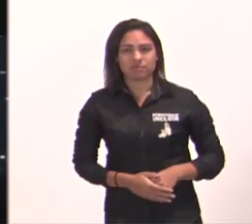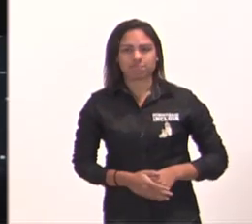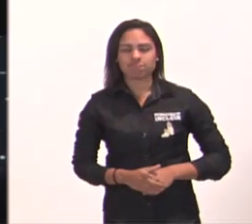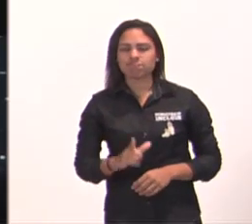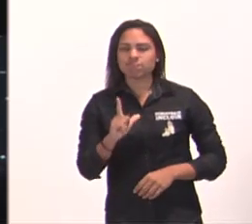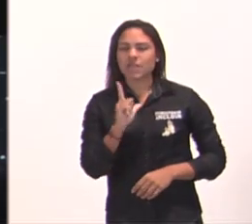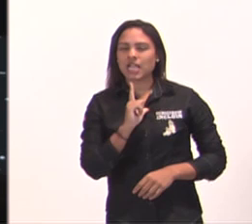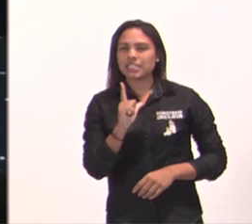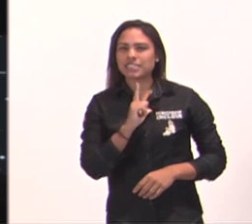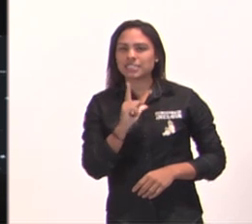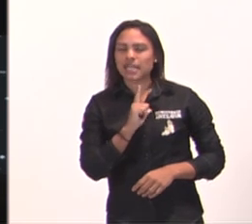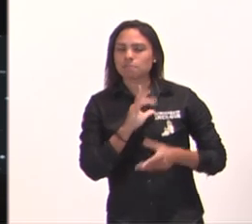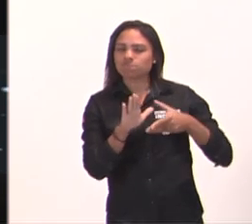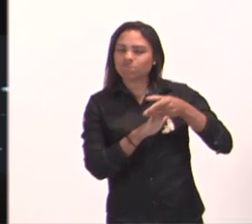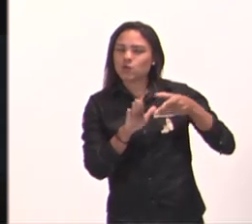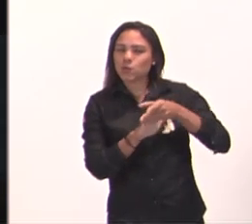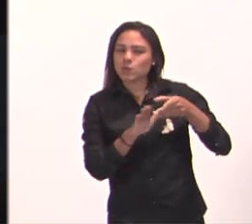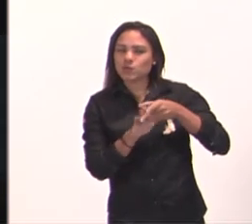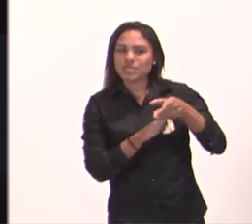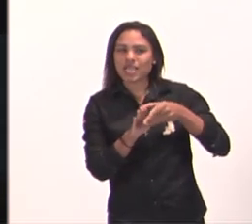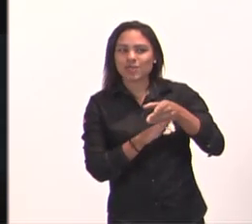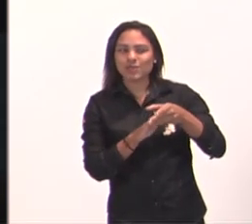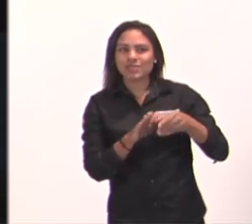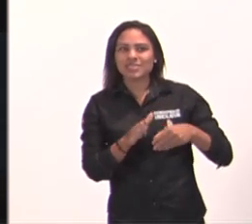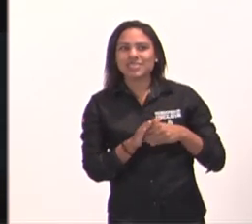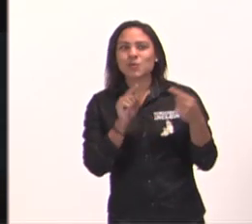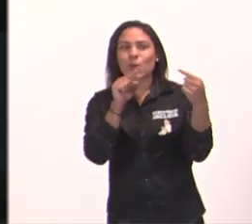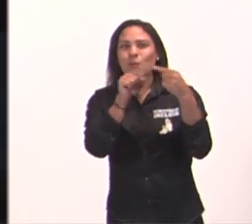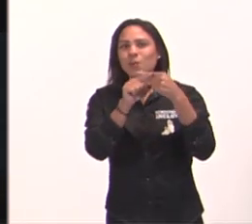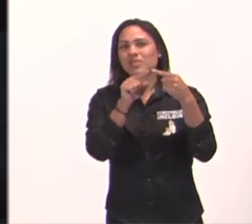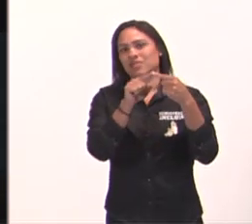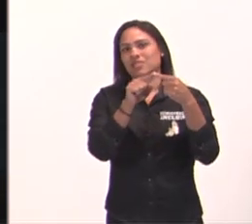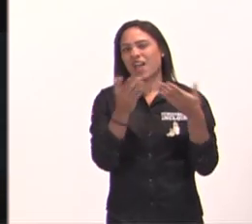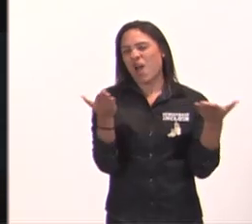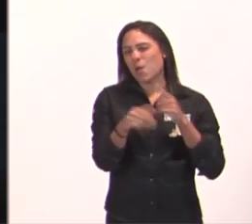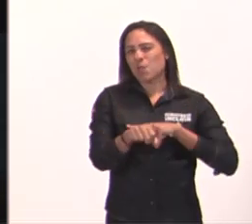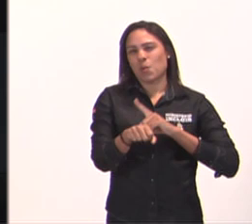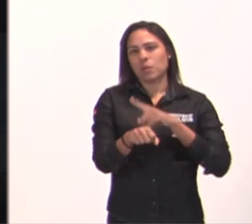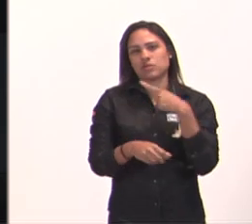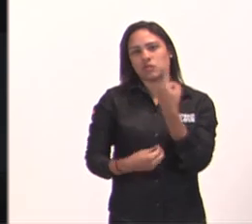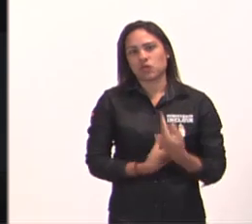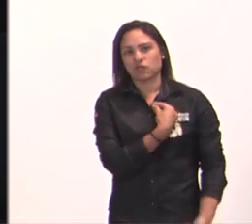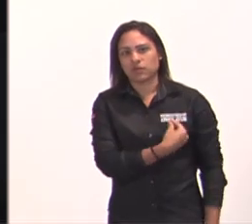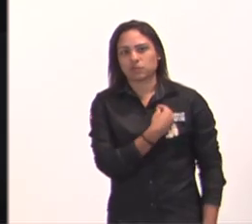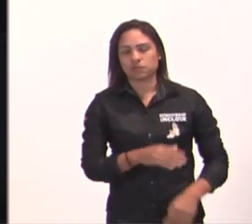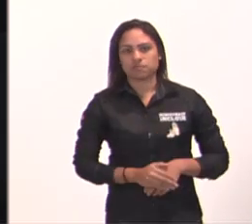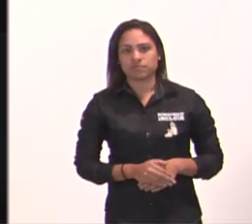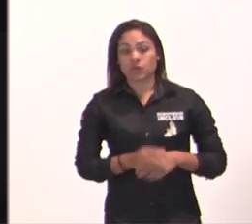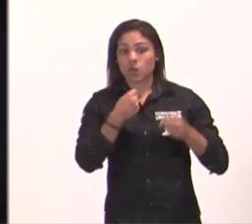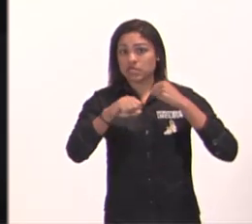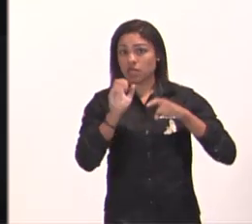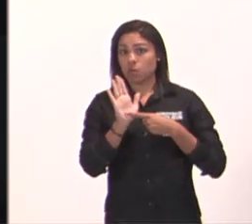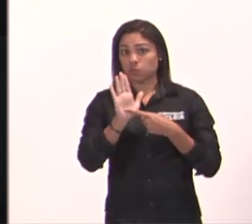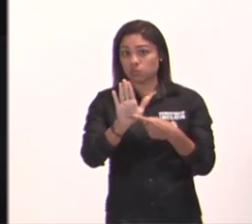muito próprio para o momento que a gente vive, Salmo 46 diz assim, Deus é